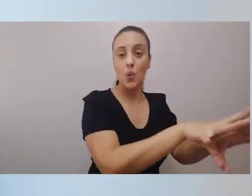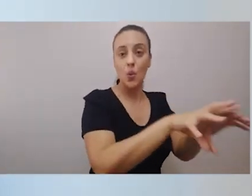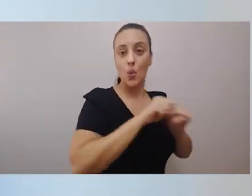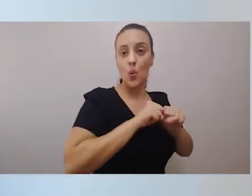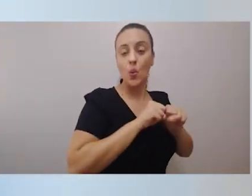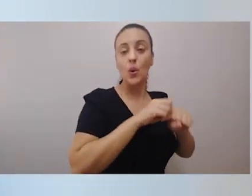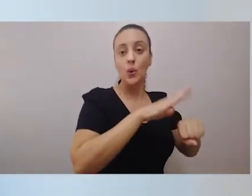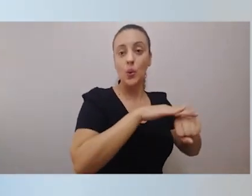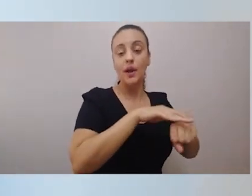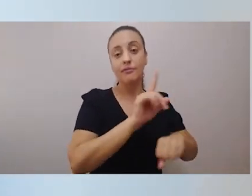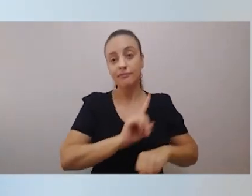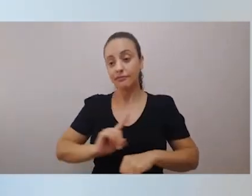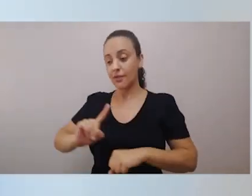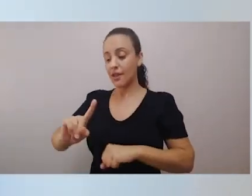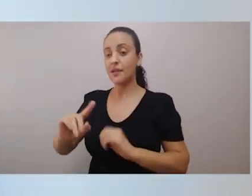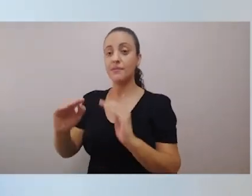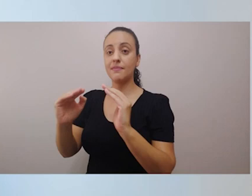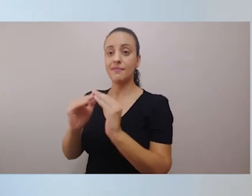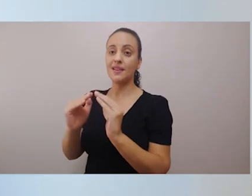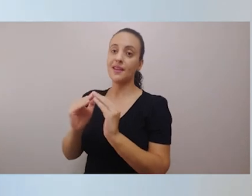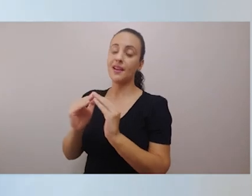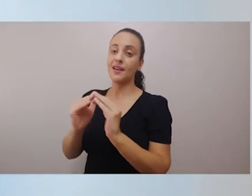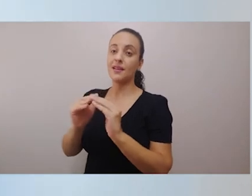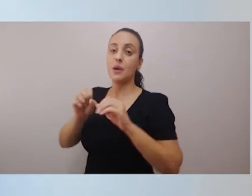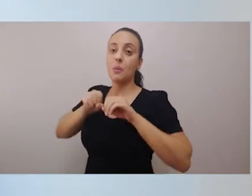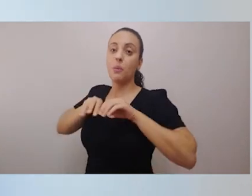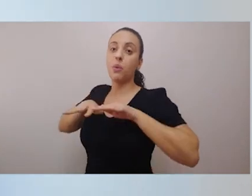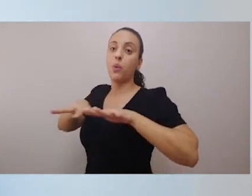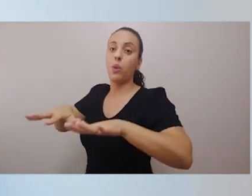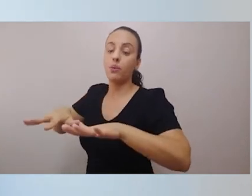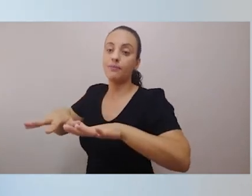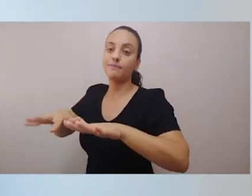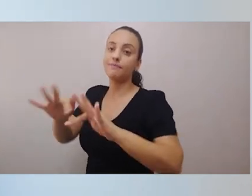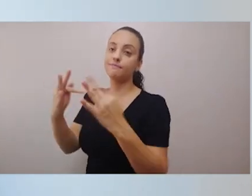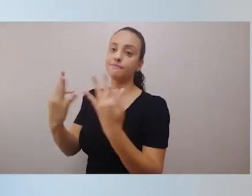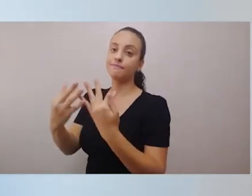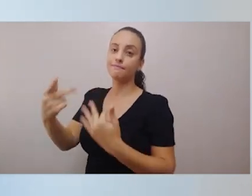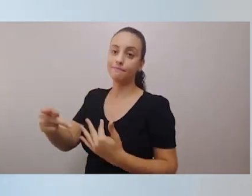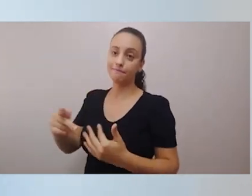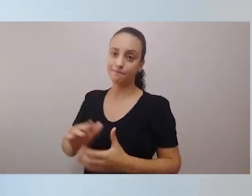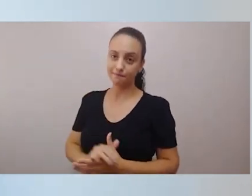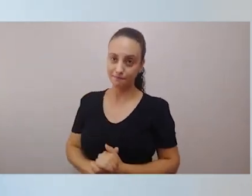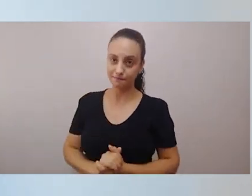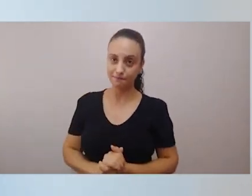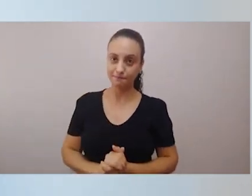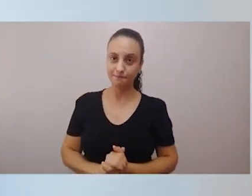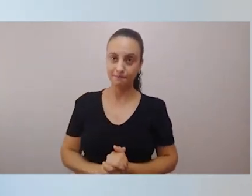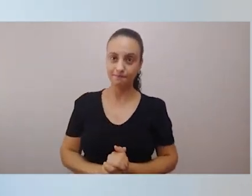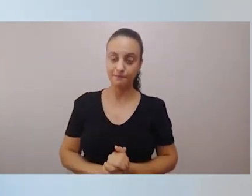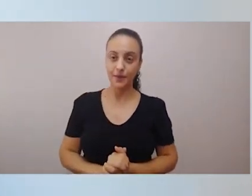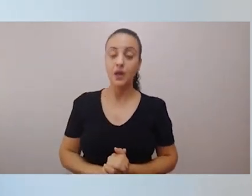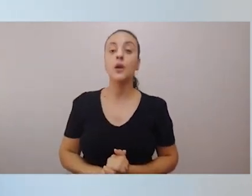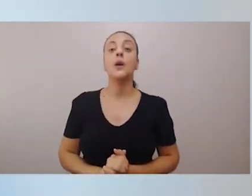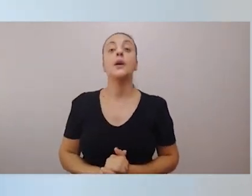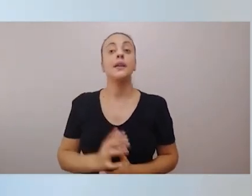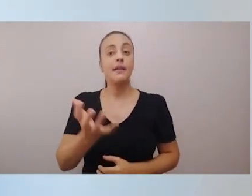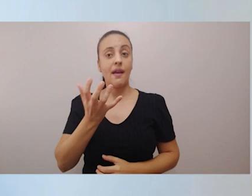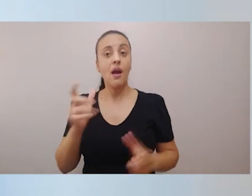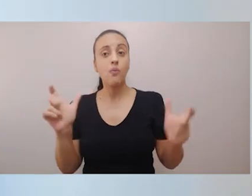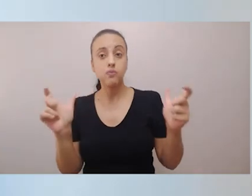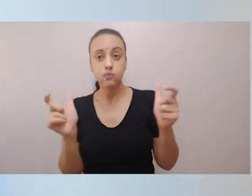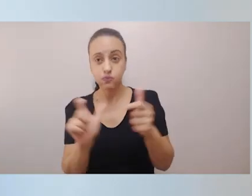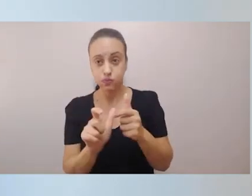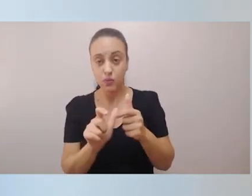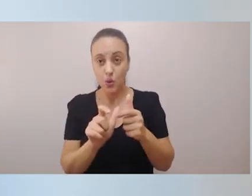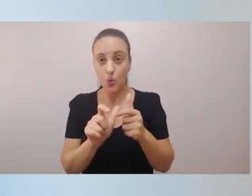familiares, o novo coronavírus que adquiriu dentro da unidade prisional. Então, realmente, se nós queremos diminuir a